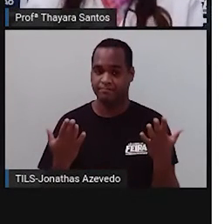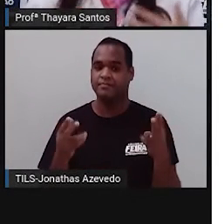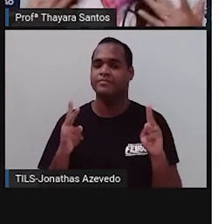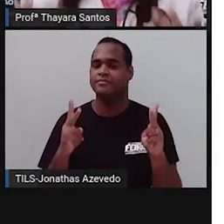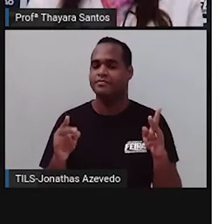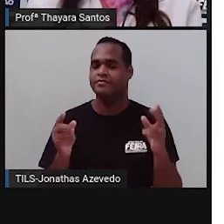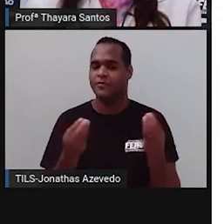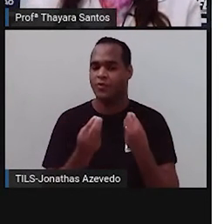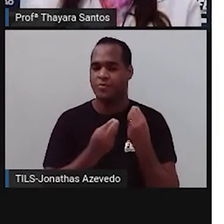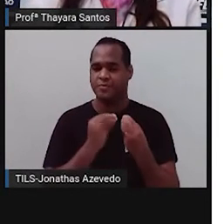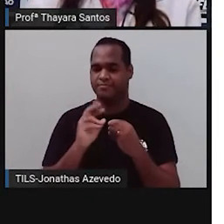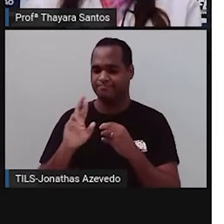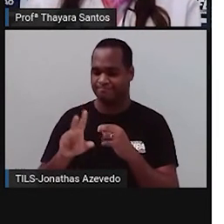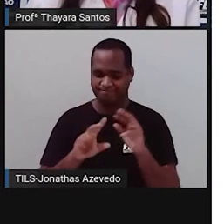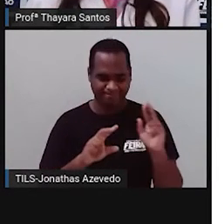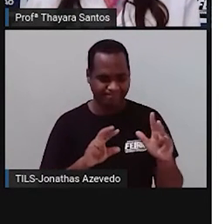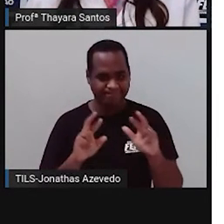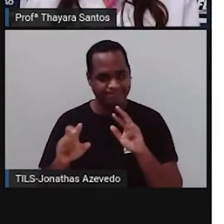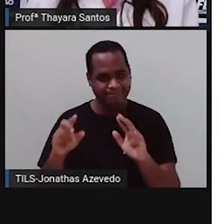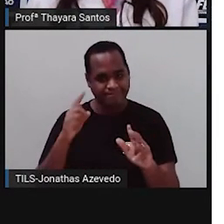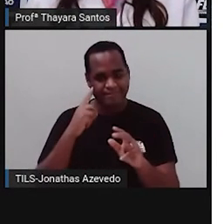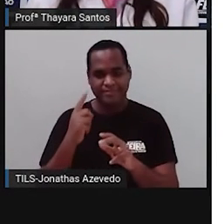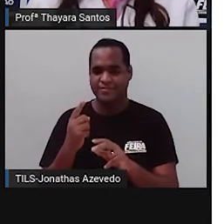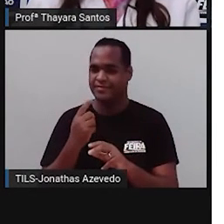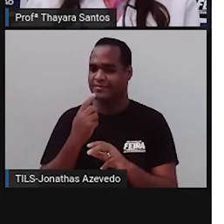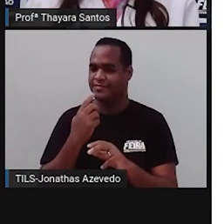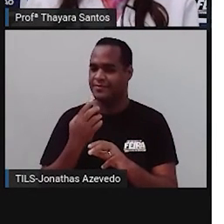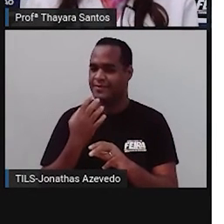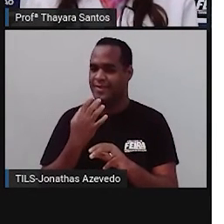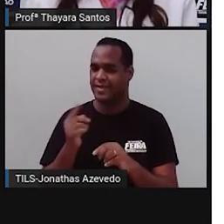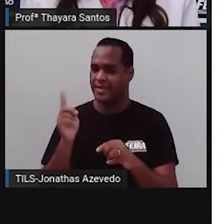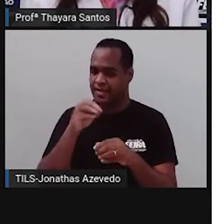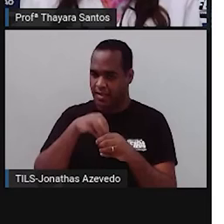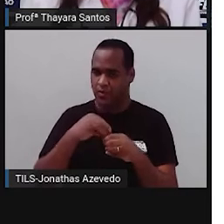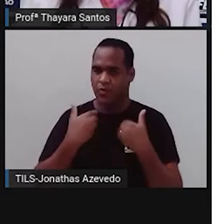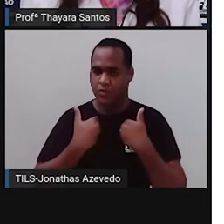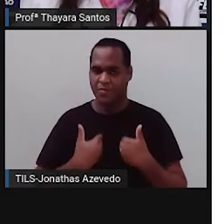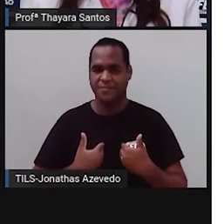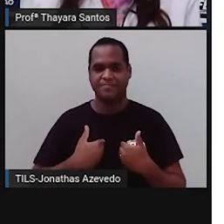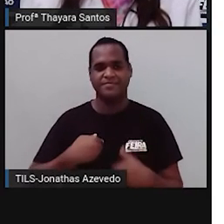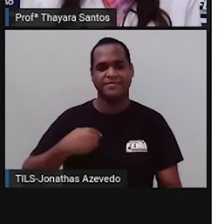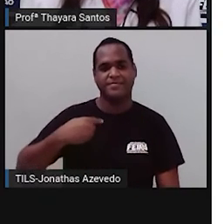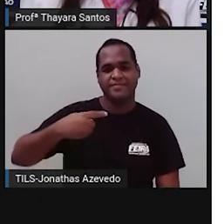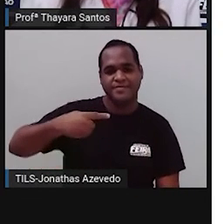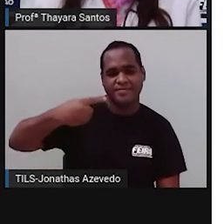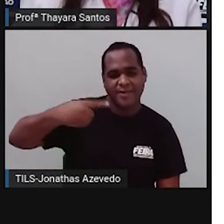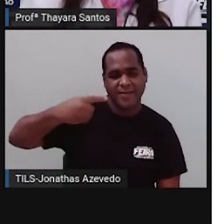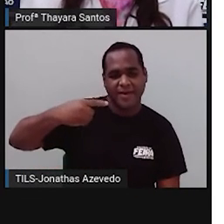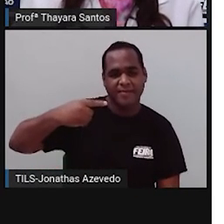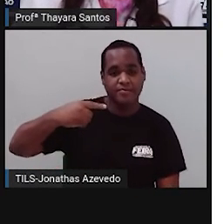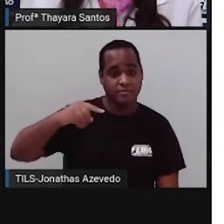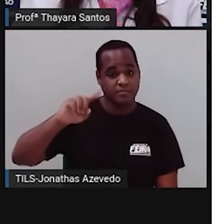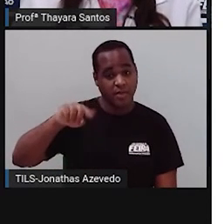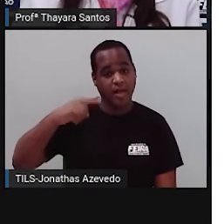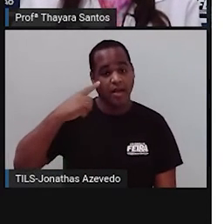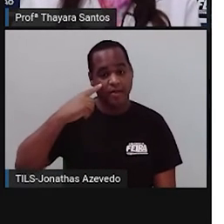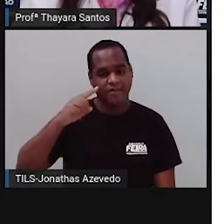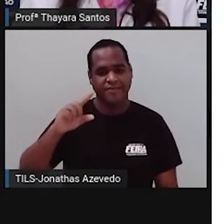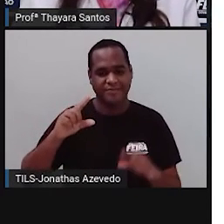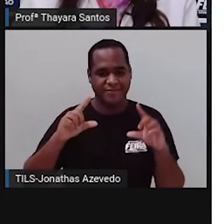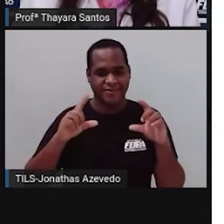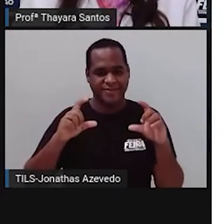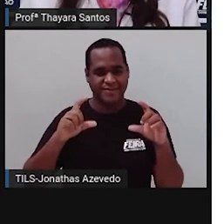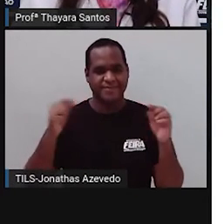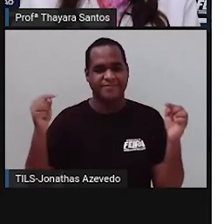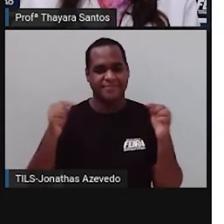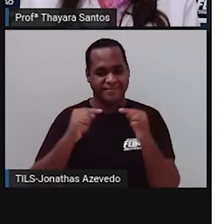começar a ver essas variações de tecidos conjuntivos que a gente tem no nosso corpo. O primeiro tipo de tecido conjuntivo que eu botei aqui para vocês